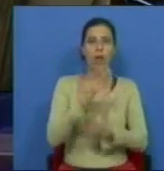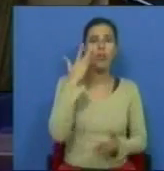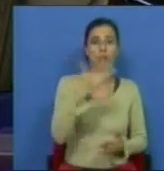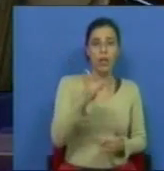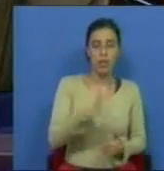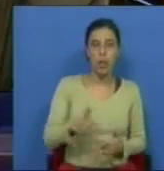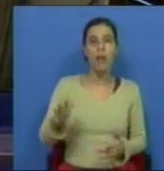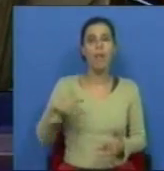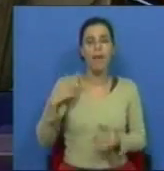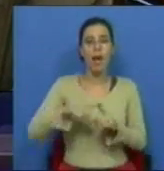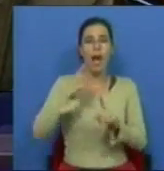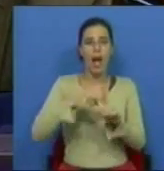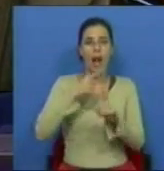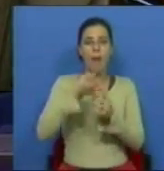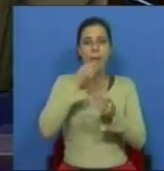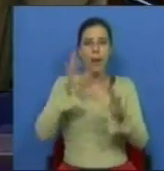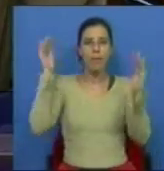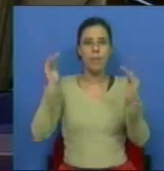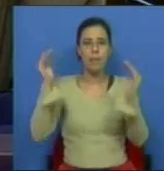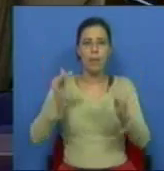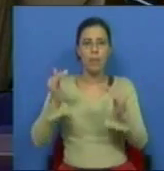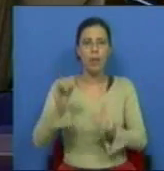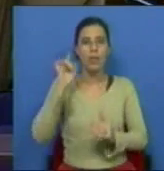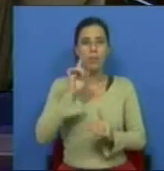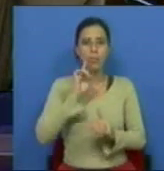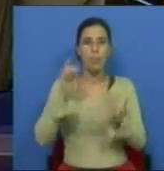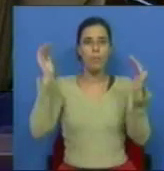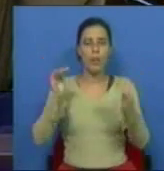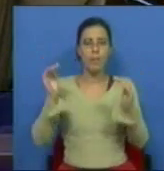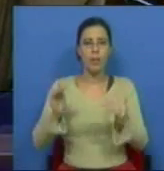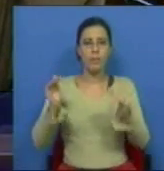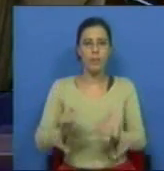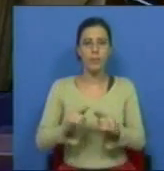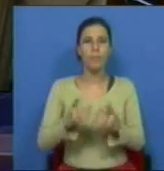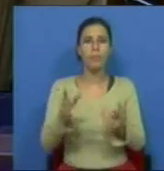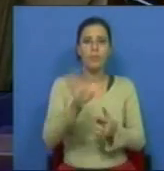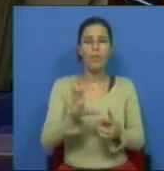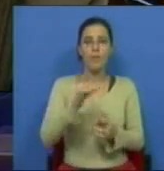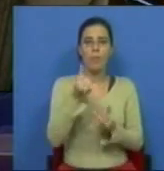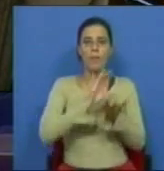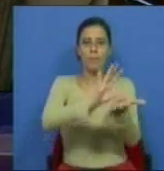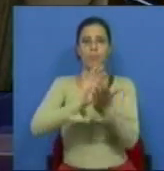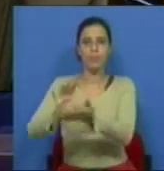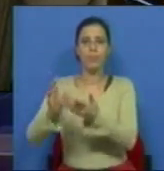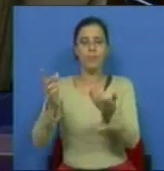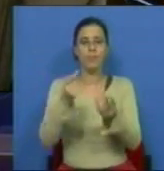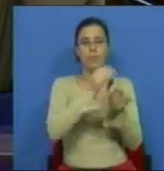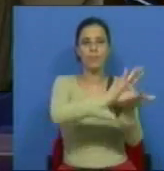Estrangeiros que tem vindo, ano após ano, a perder relevância do ponto de vista da arquitetura financeira da